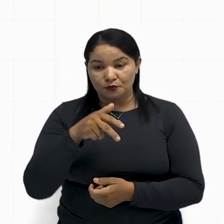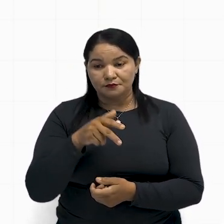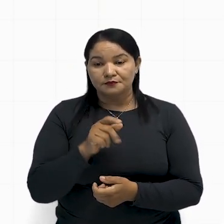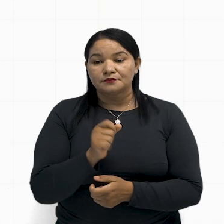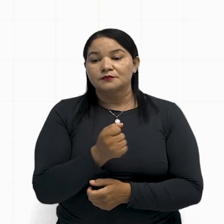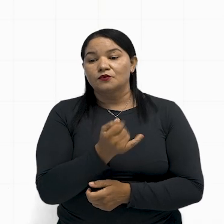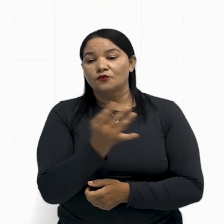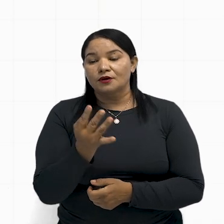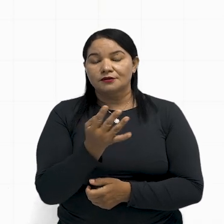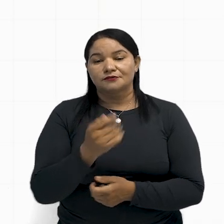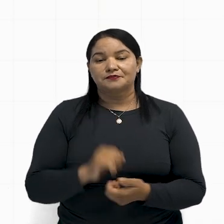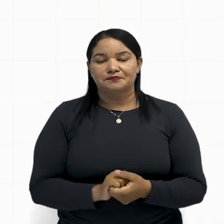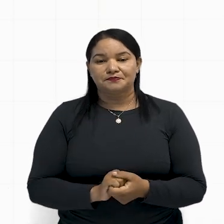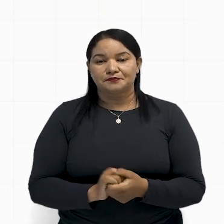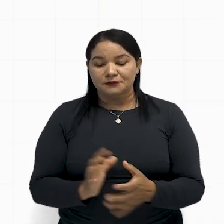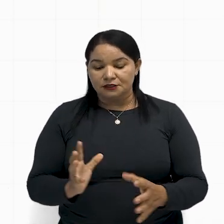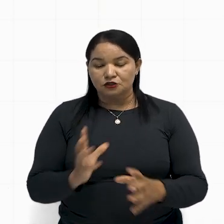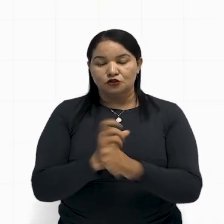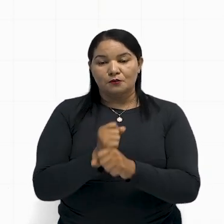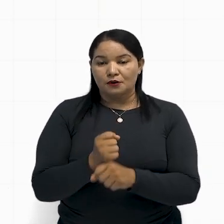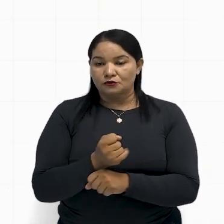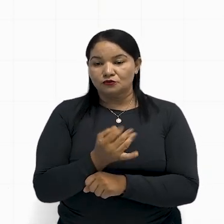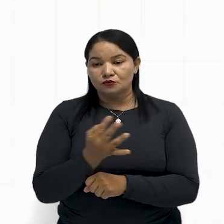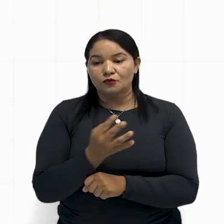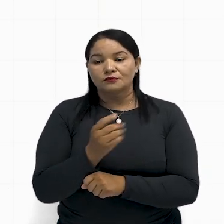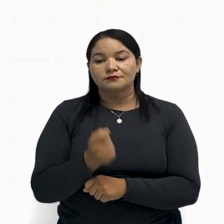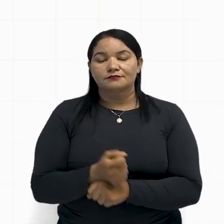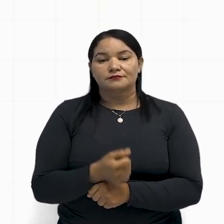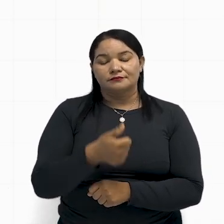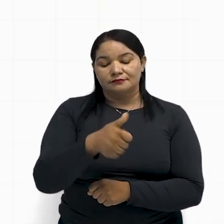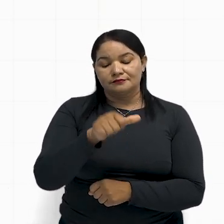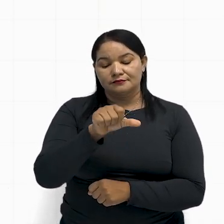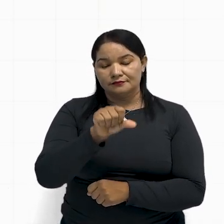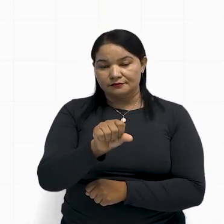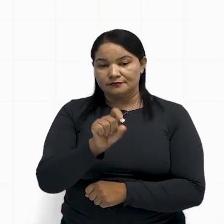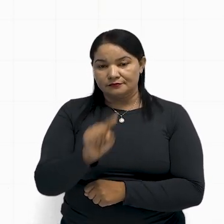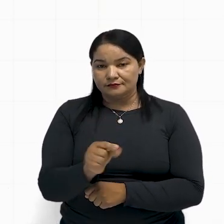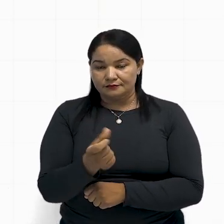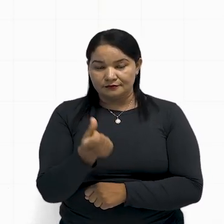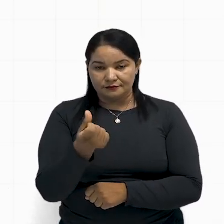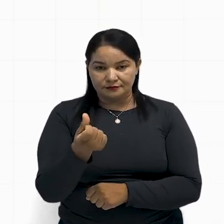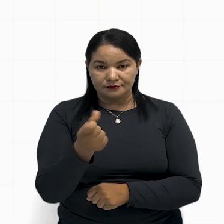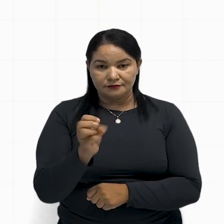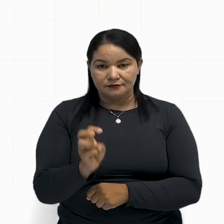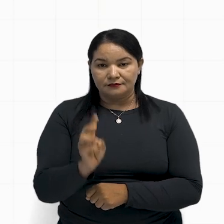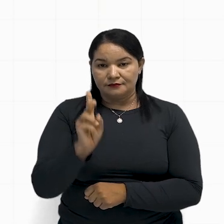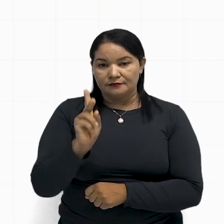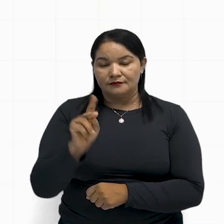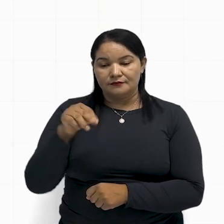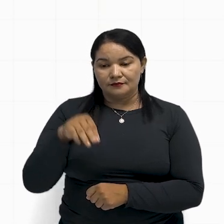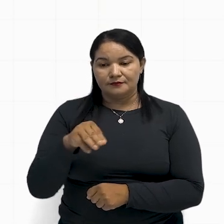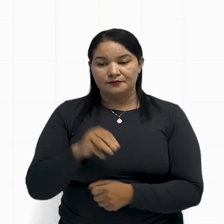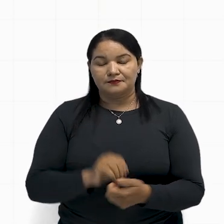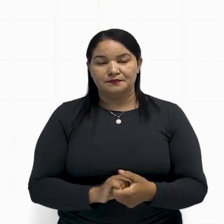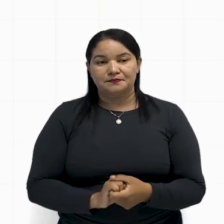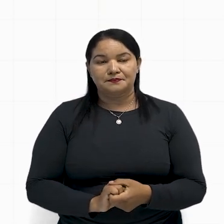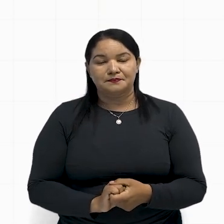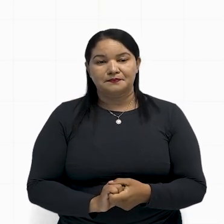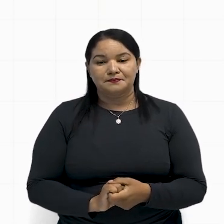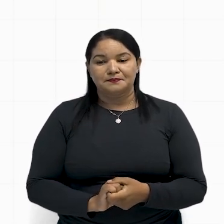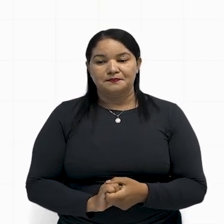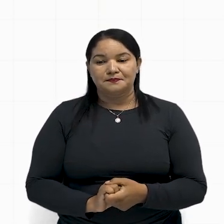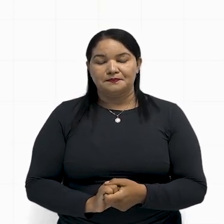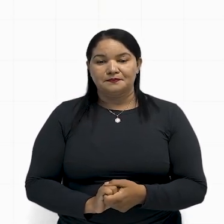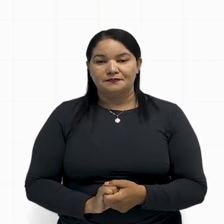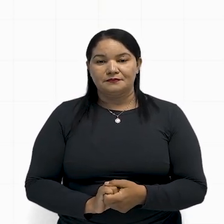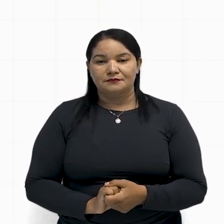,6, tá? Se eu somar todo esse trajeto